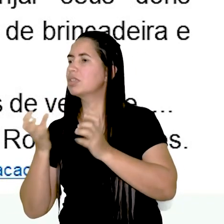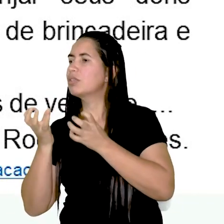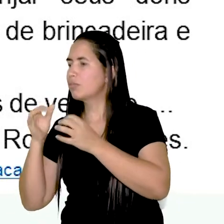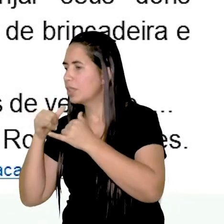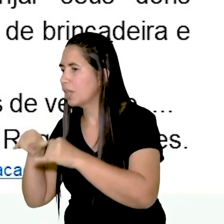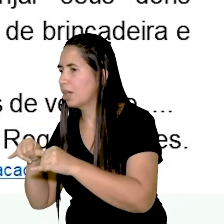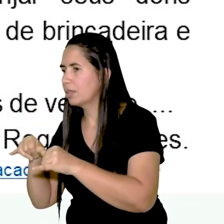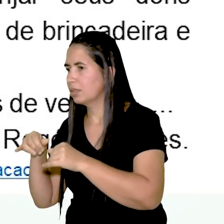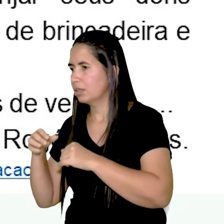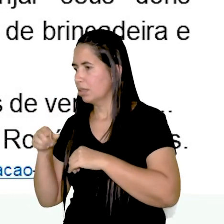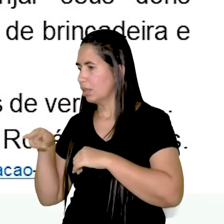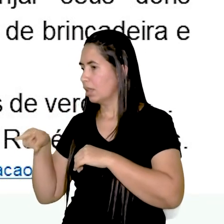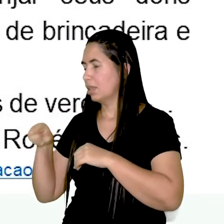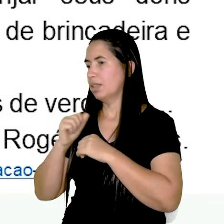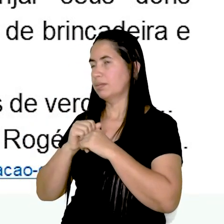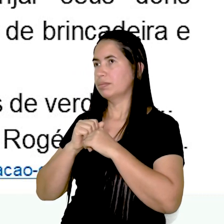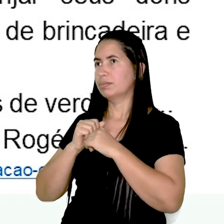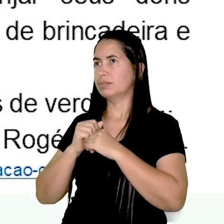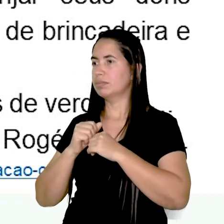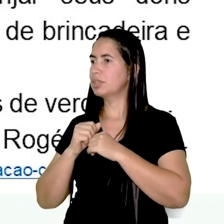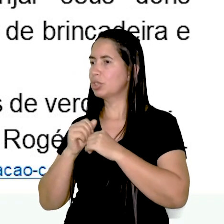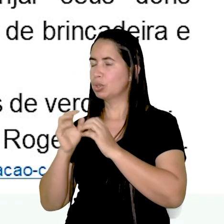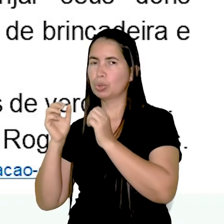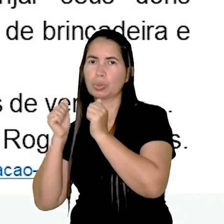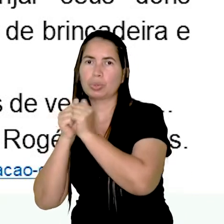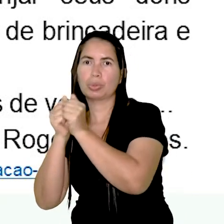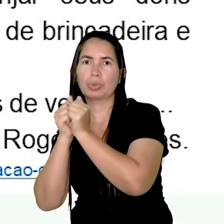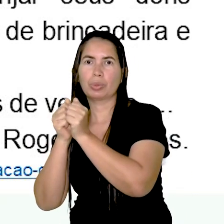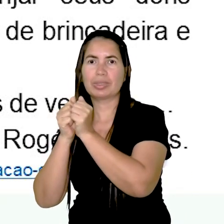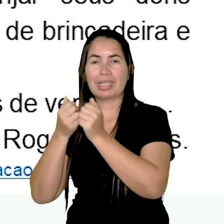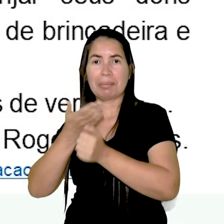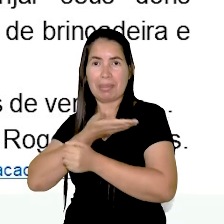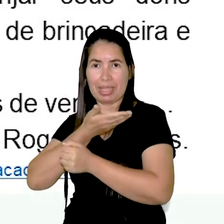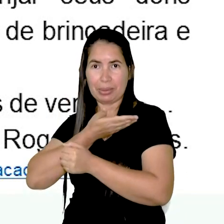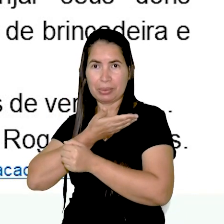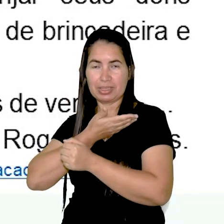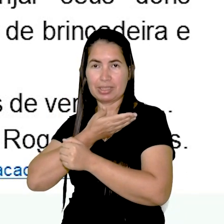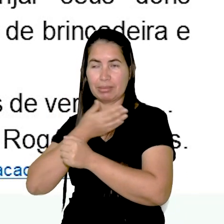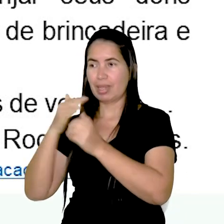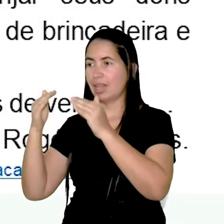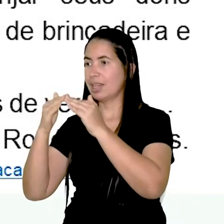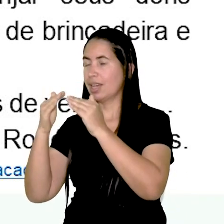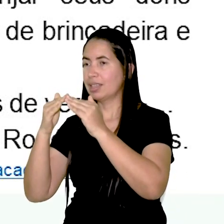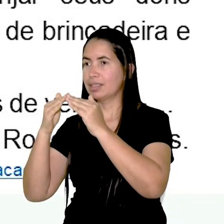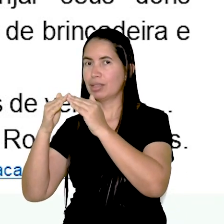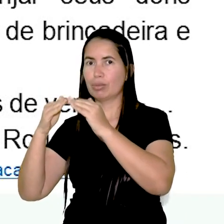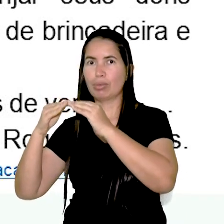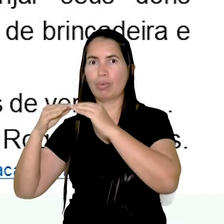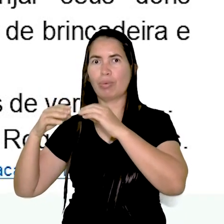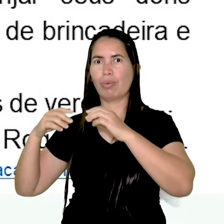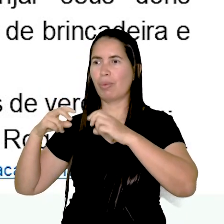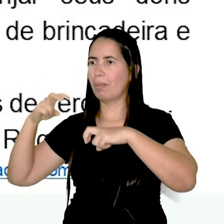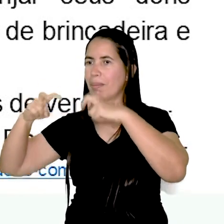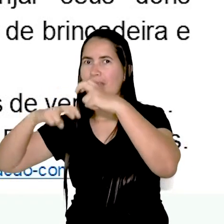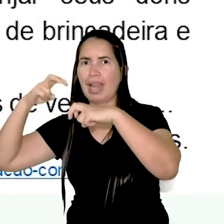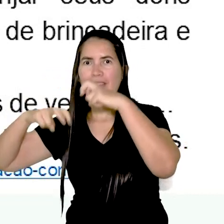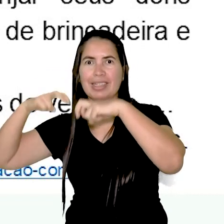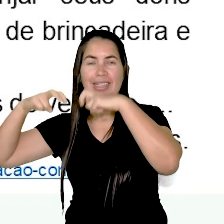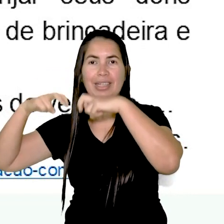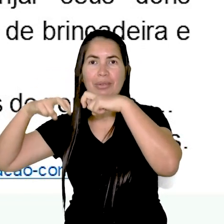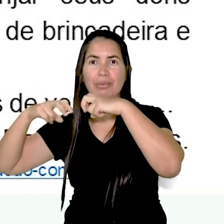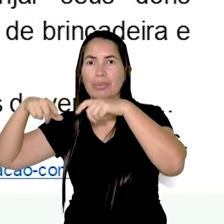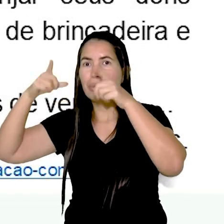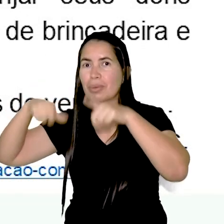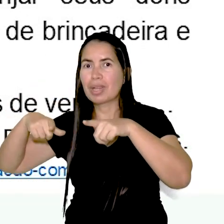A menina havia levado seus amigos solitários para a casa do terror do parquinho. Num lugar cheio,